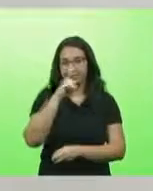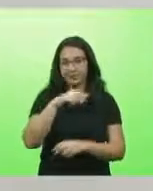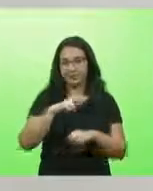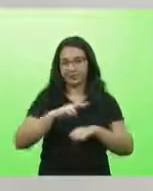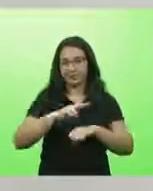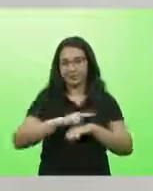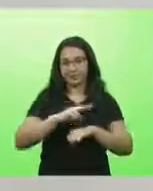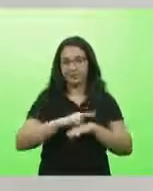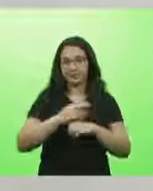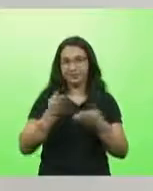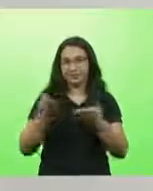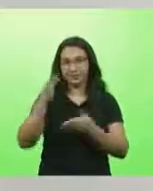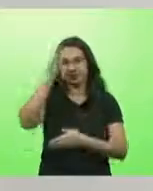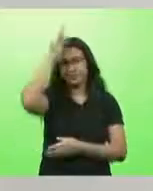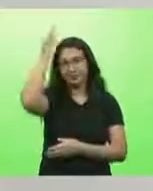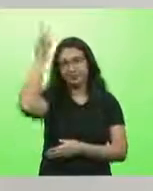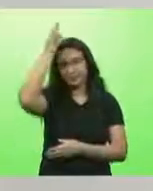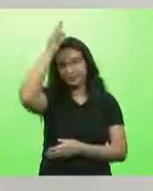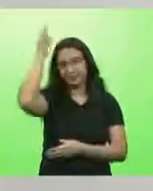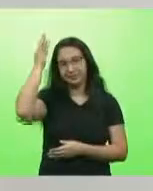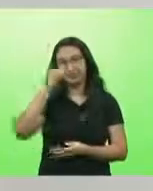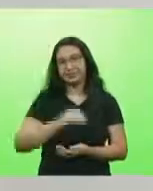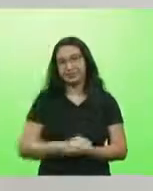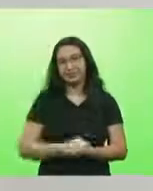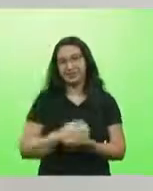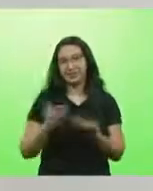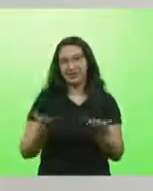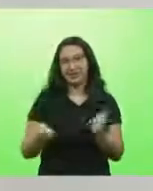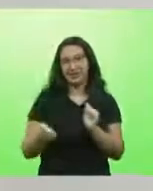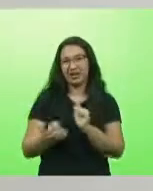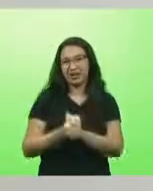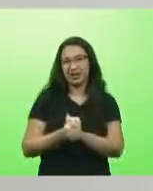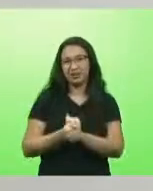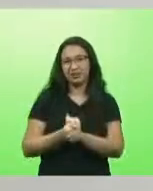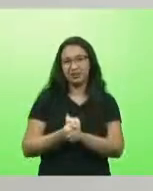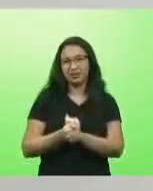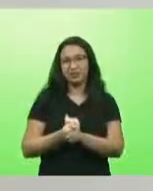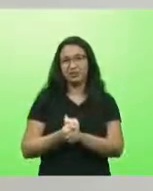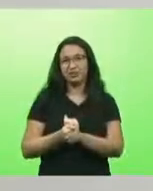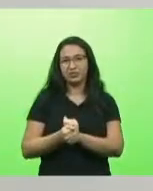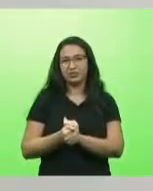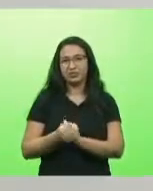Aí deputado com um fotinho no WhatsApp. Deputado que vai votar o impeachment aqui